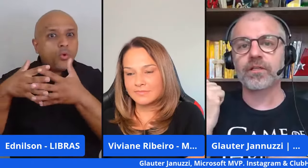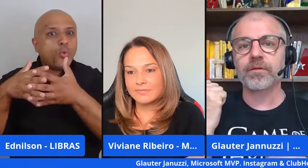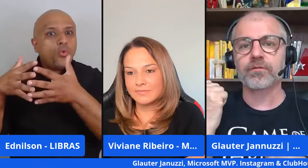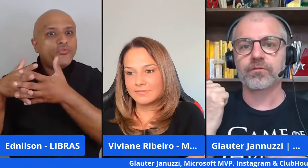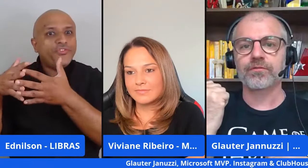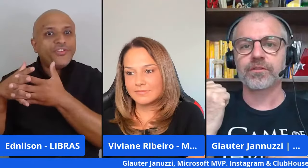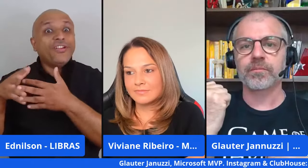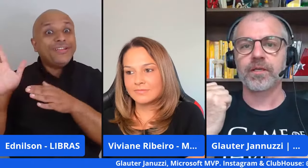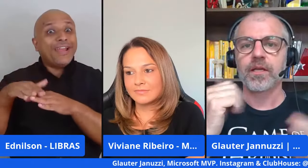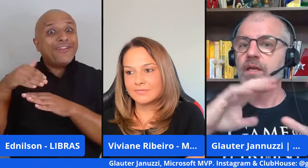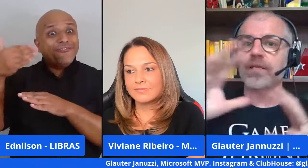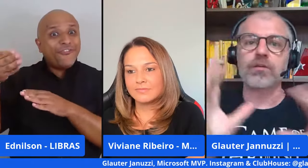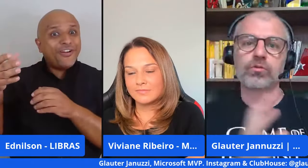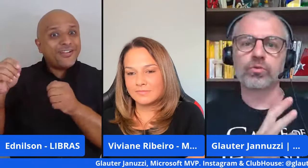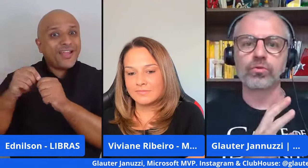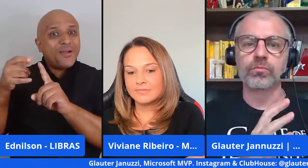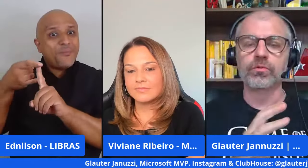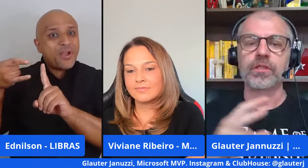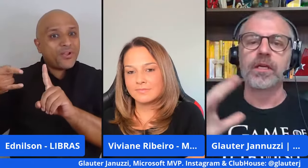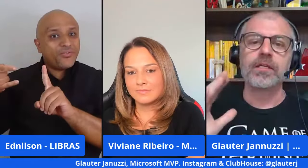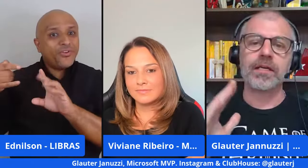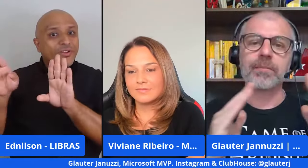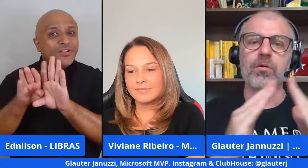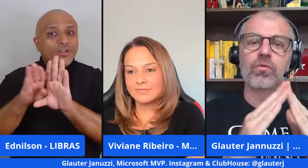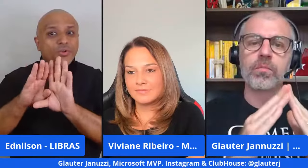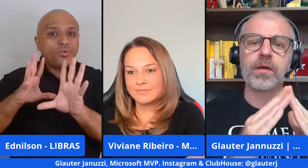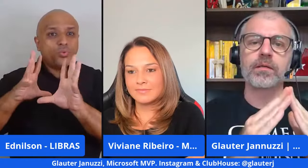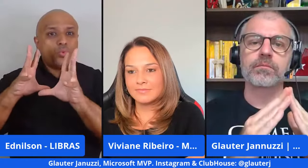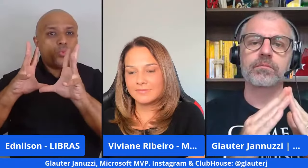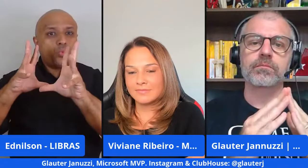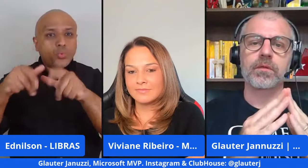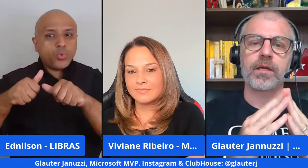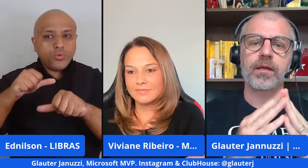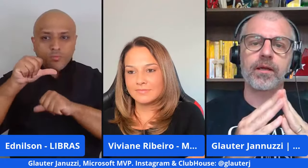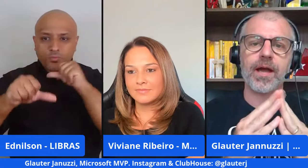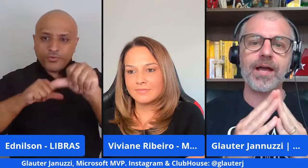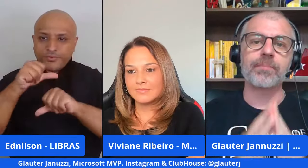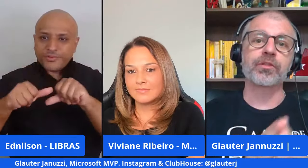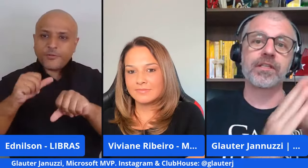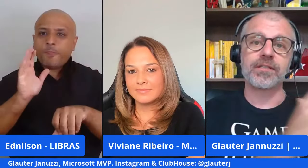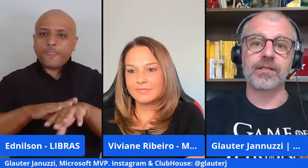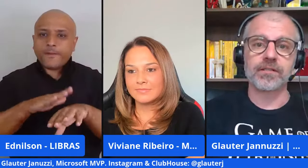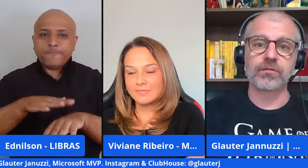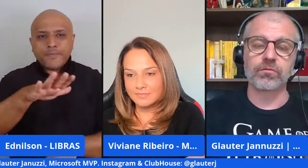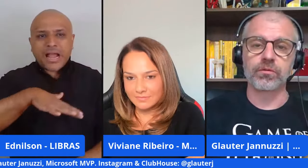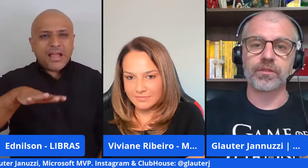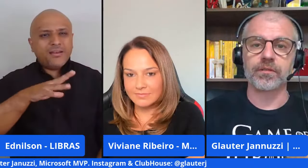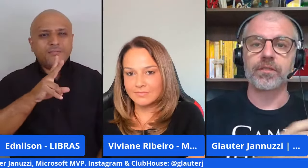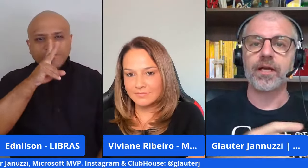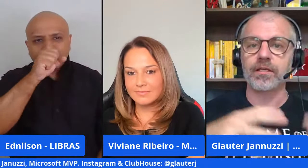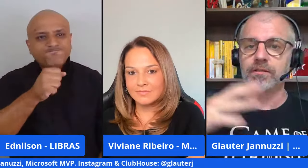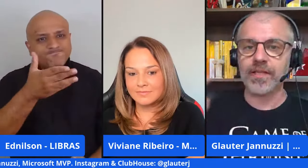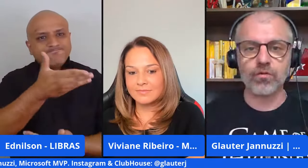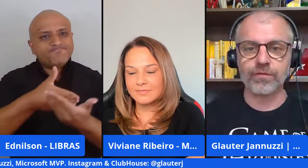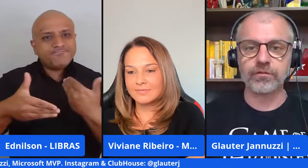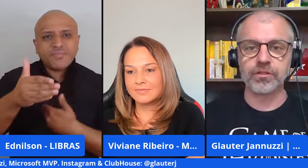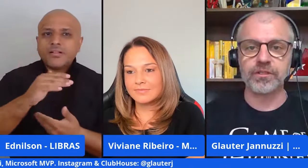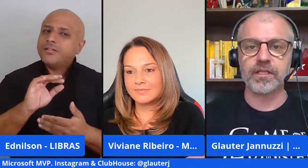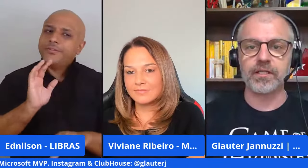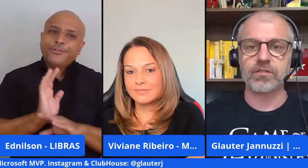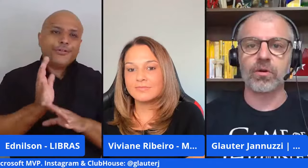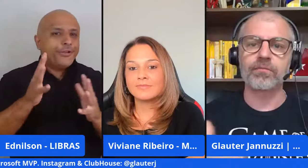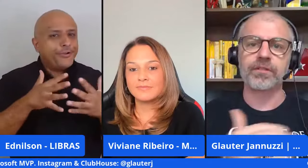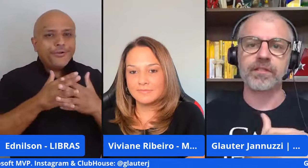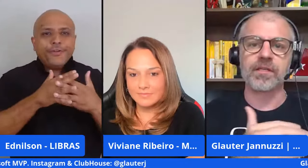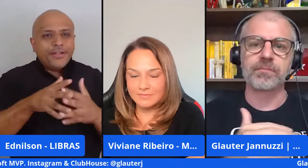fazendo fora da Microsoft também e aí tudo muda e acaba uma área potencializando outra e aí sem conflito